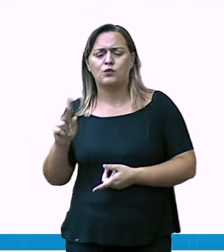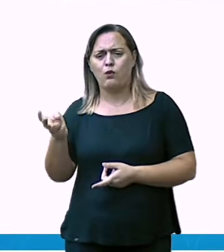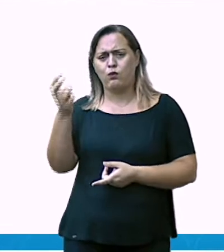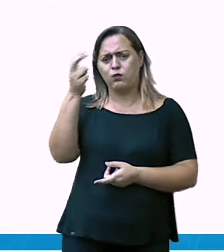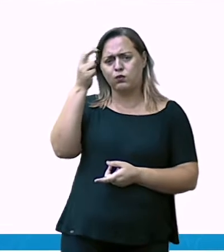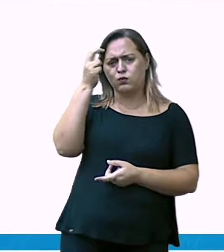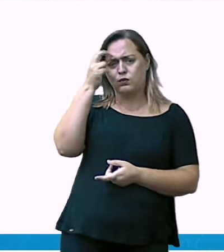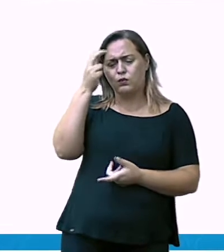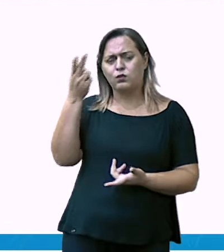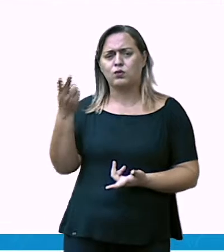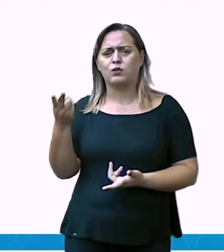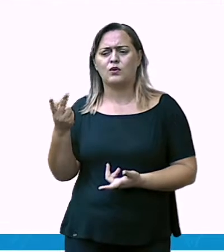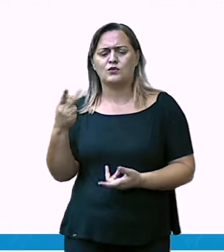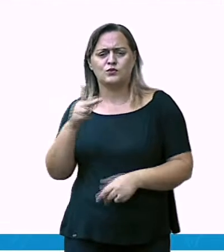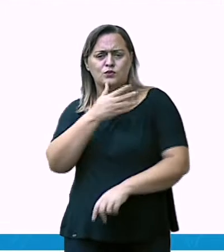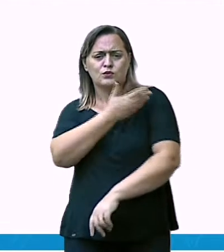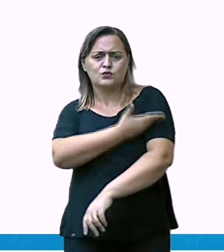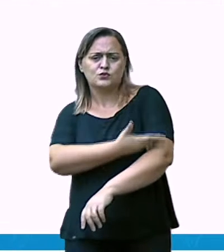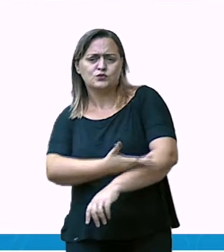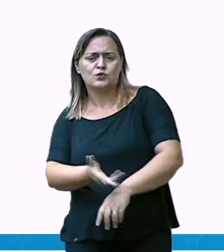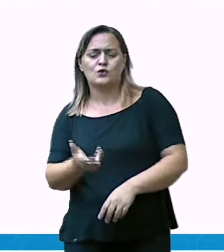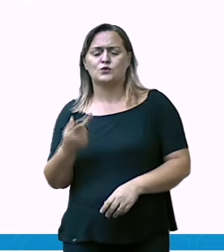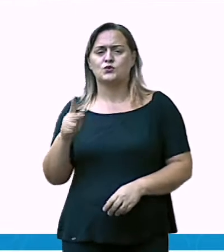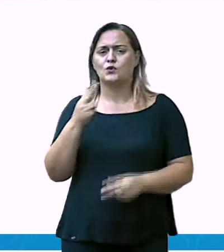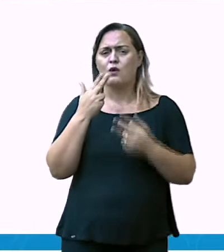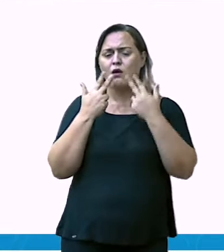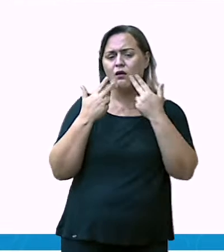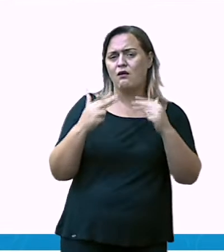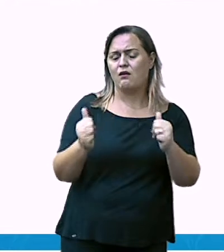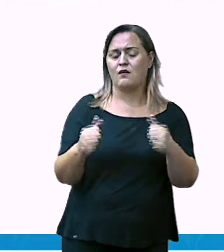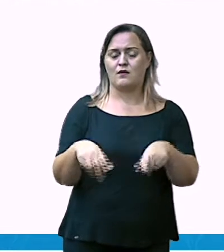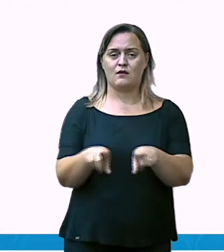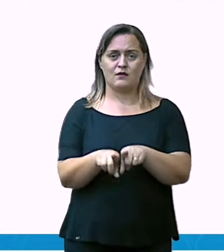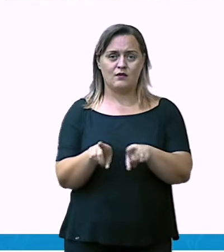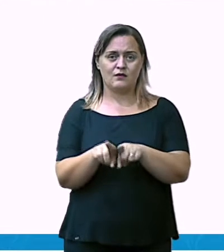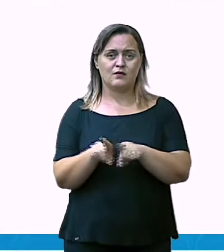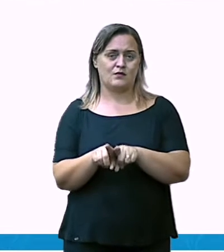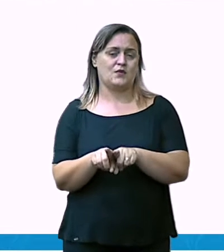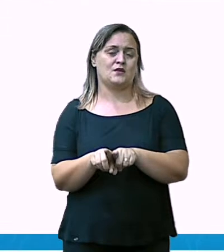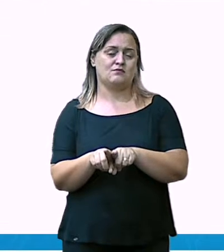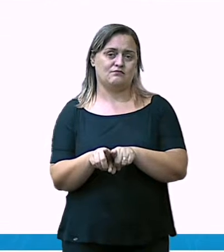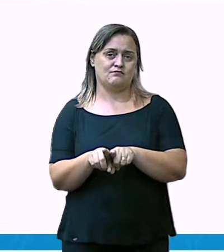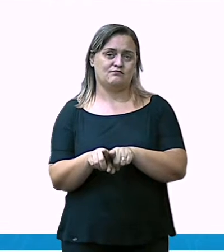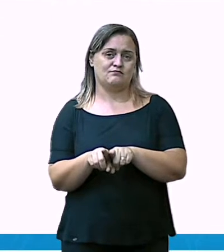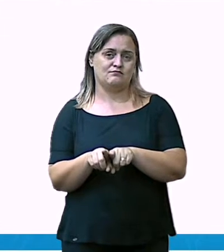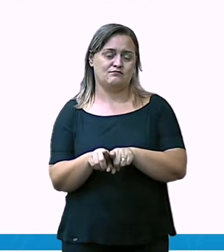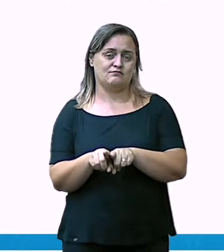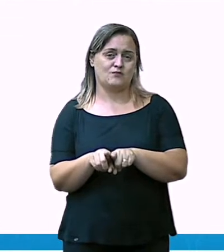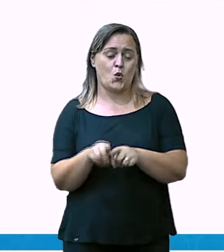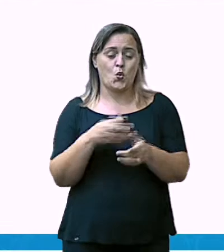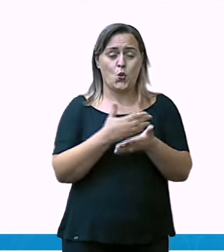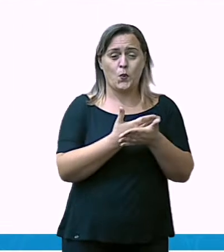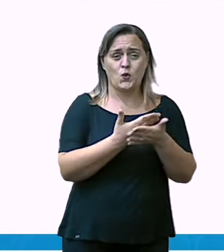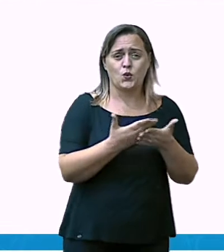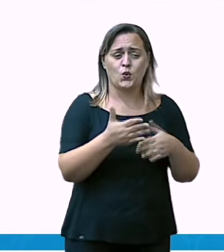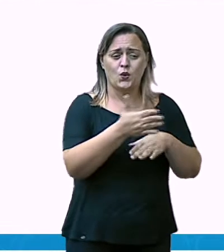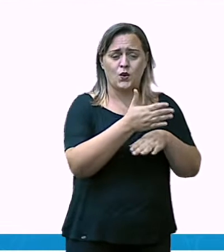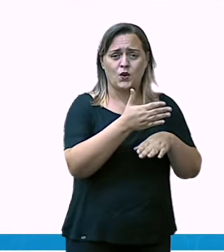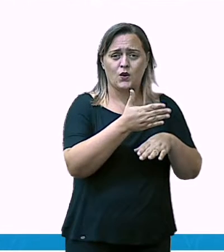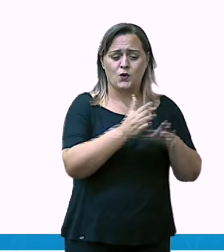de seus costumes, línguas e valores, desde a colonização europeia.